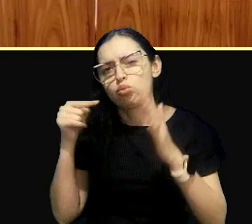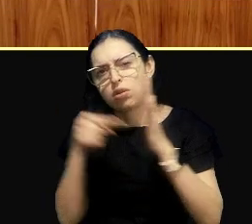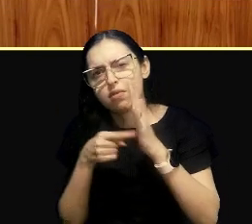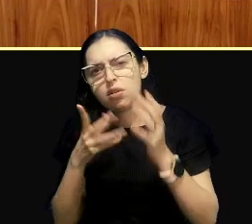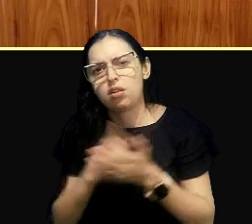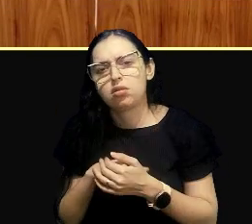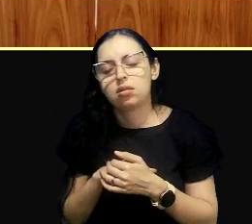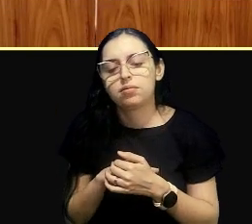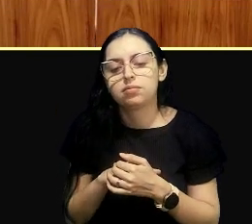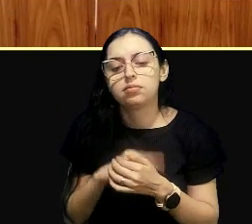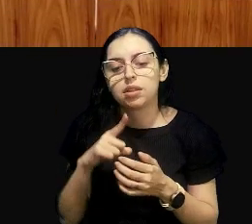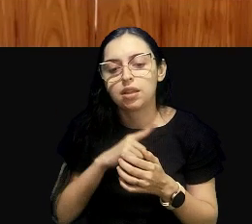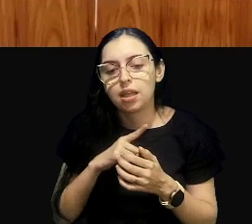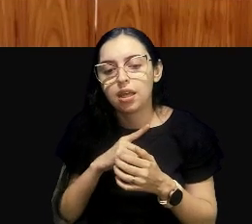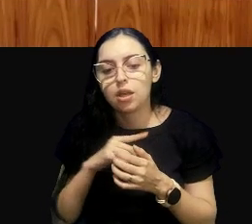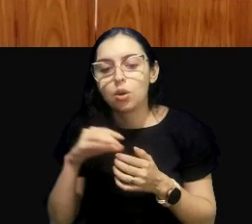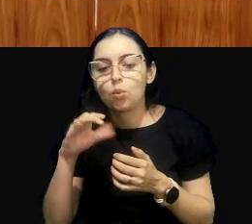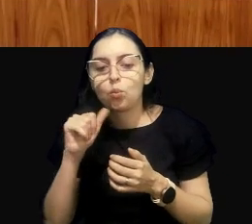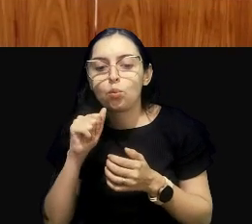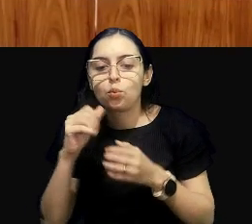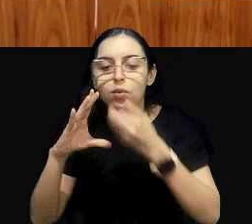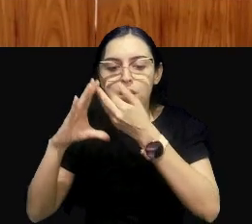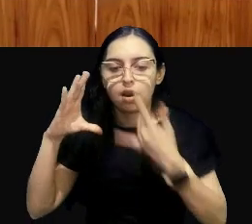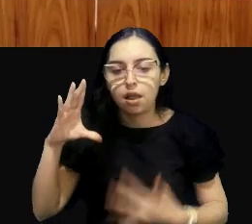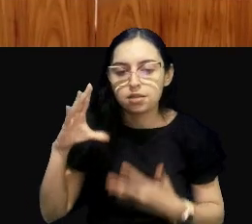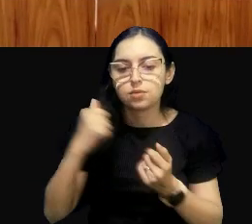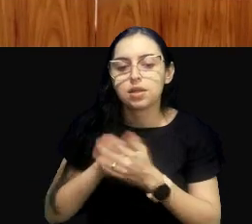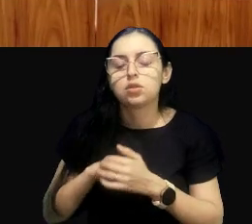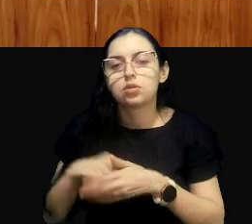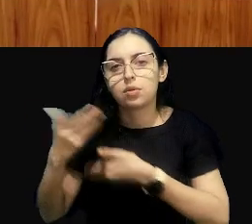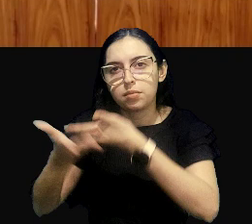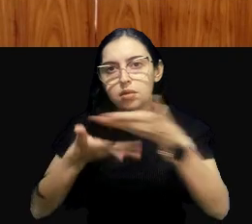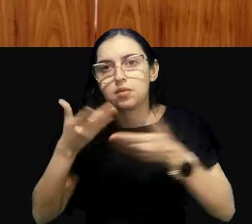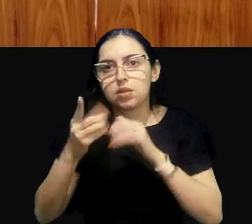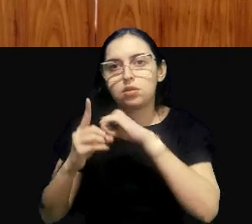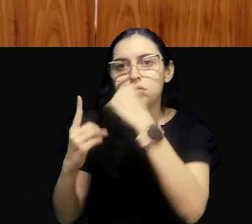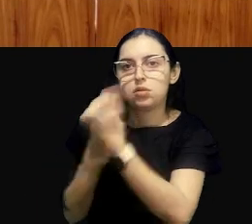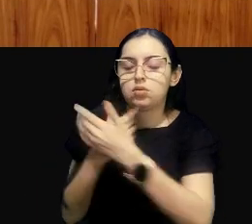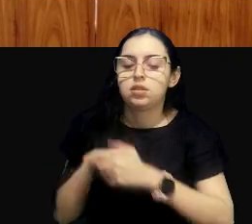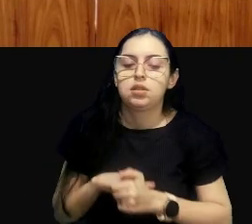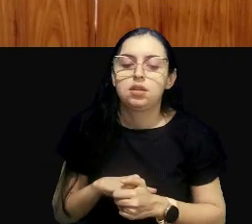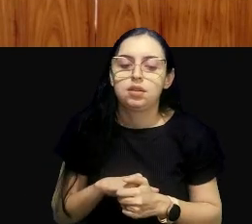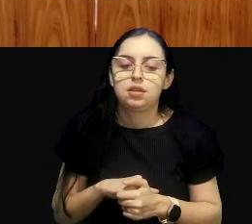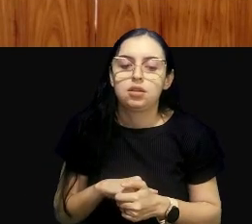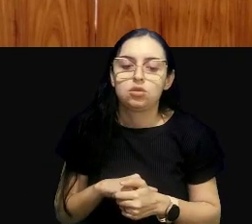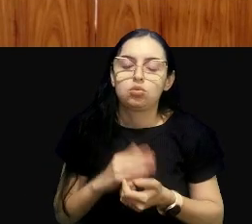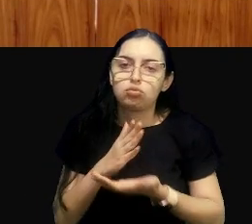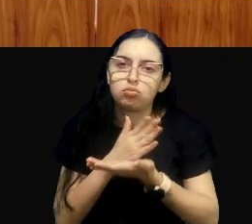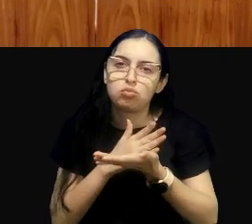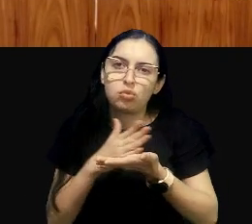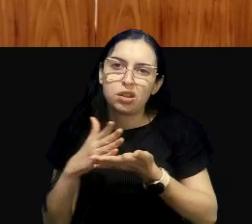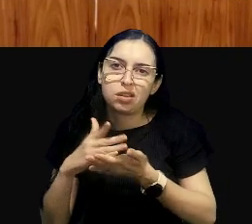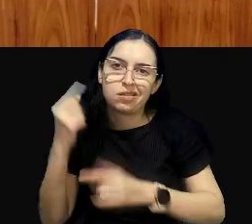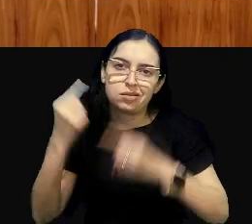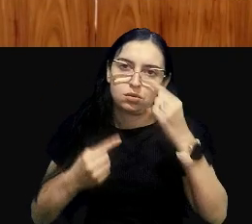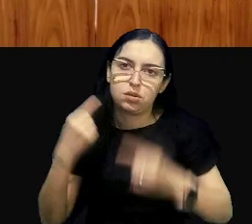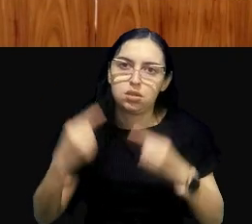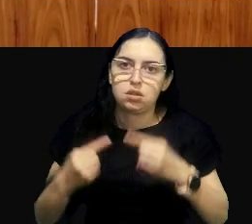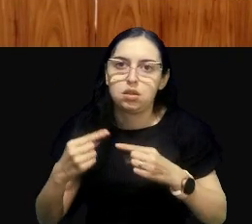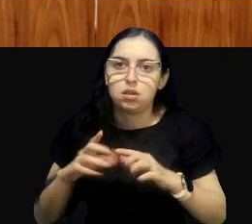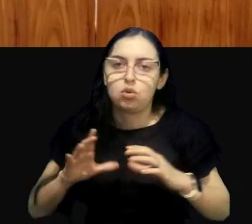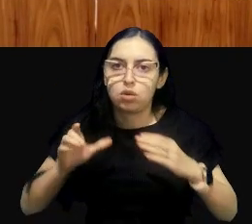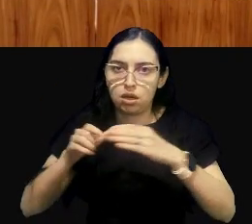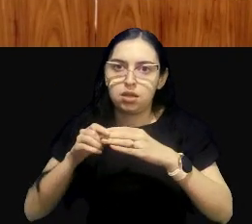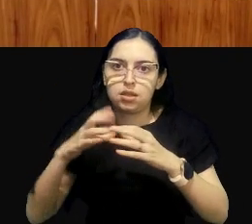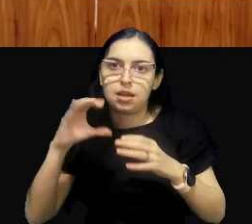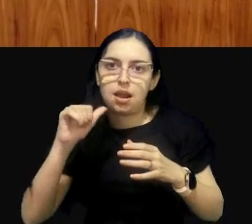essa classificação dos rios, ela deve envolver a participação da sociedade, e o início de discussão por enquadramento de